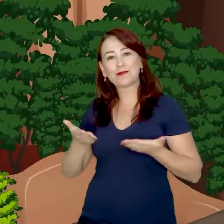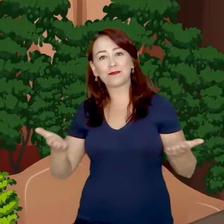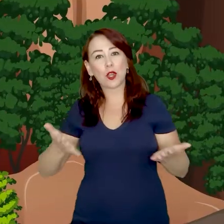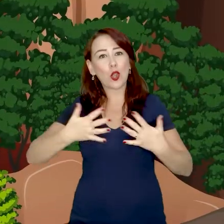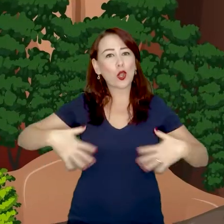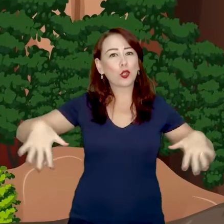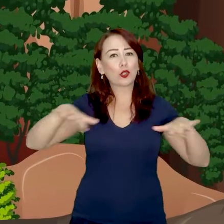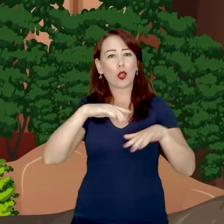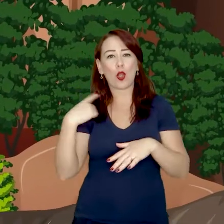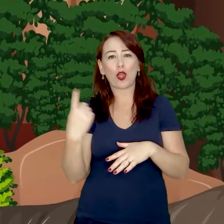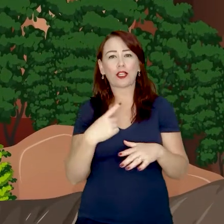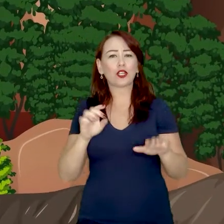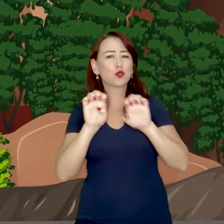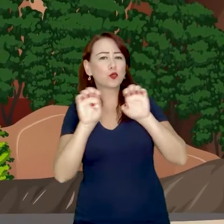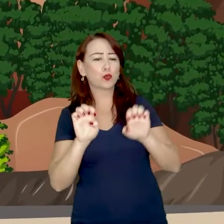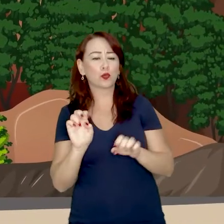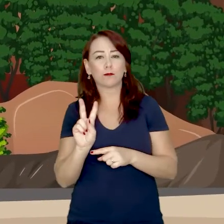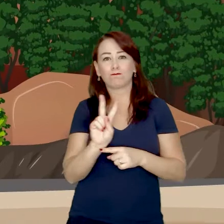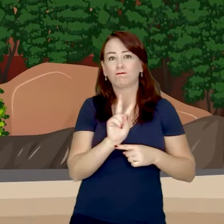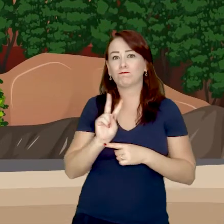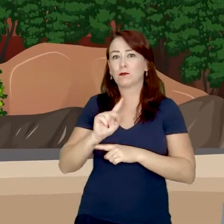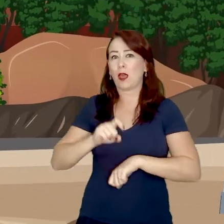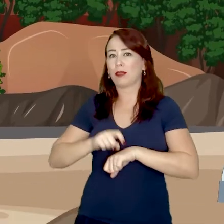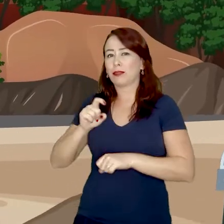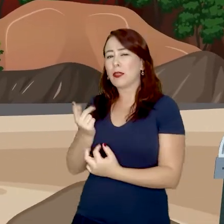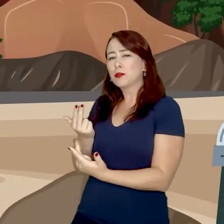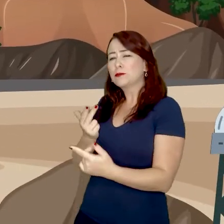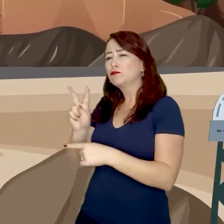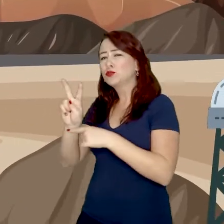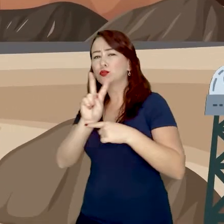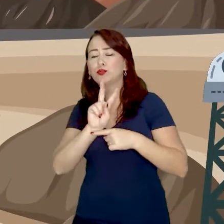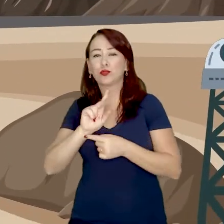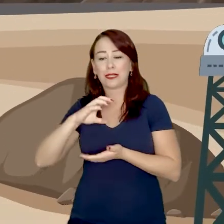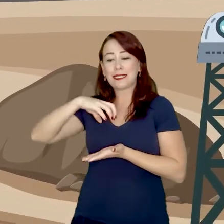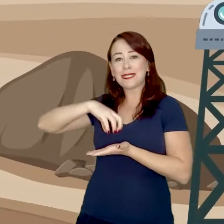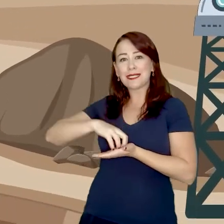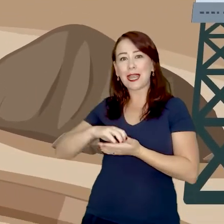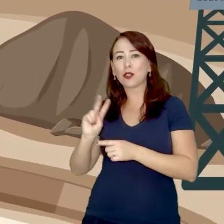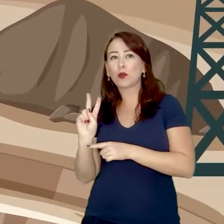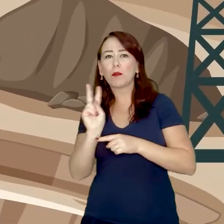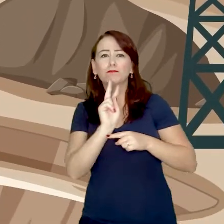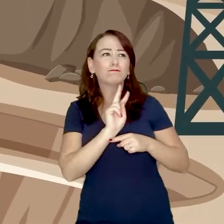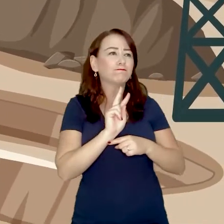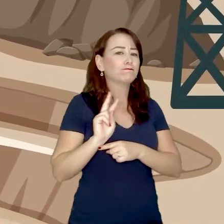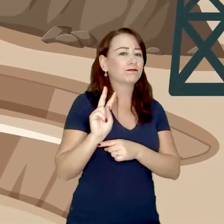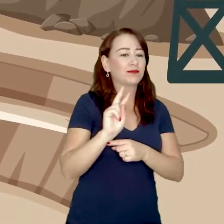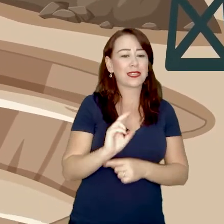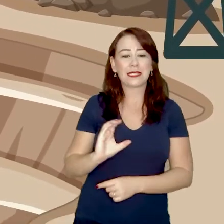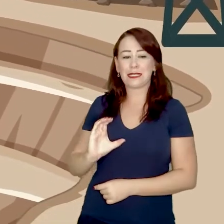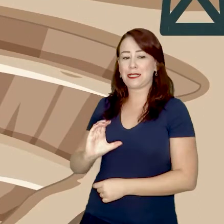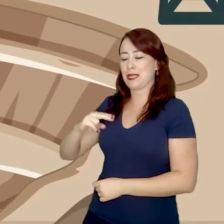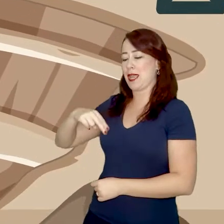as nossas estruturas geotécnicas são monitoradas em tempo real pelo Centro de Monitoramento e Inspeção,